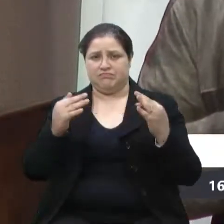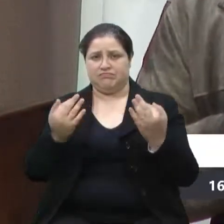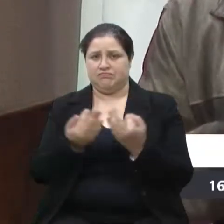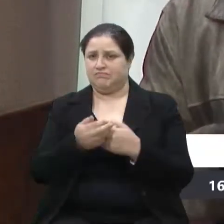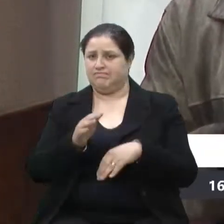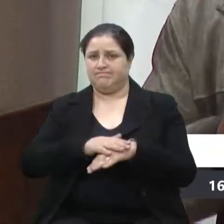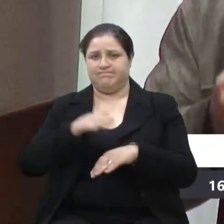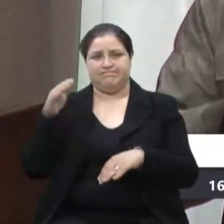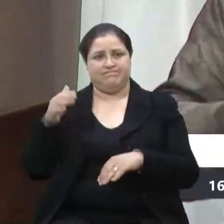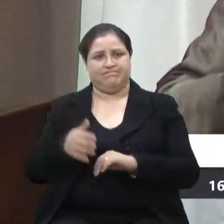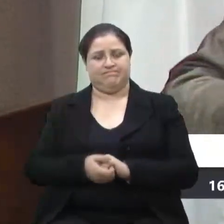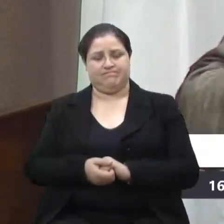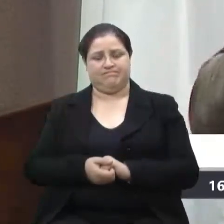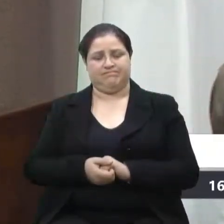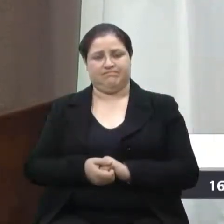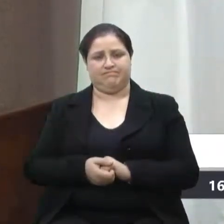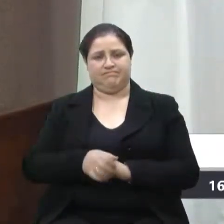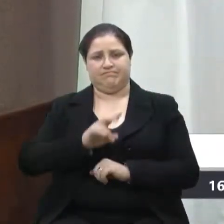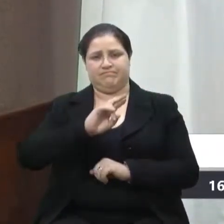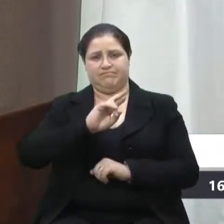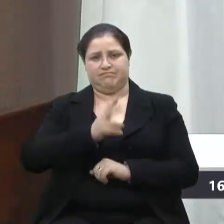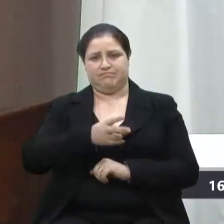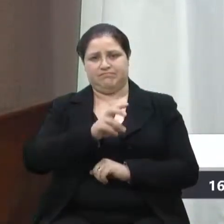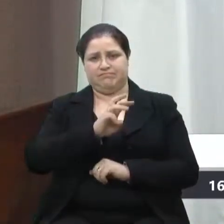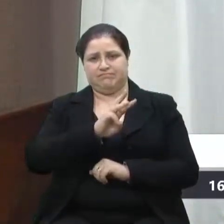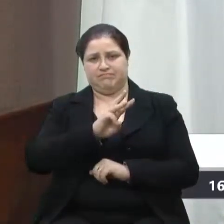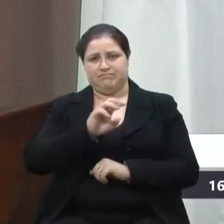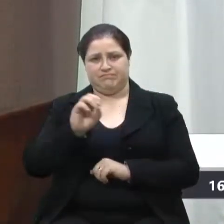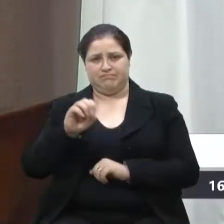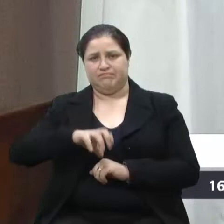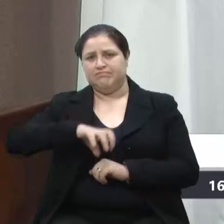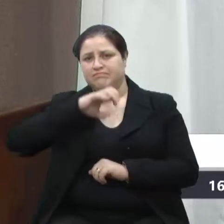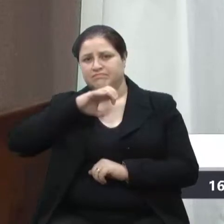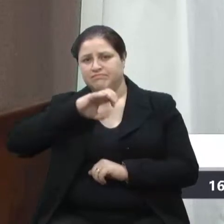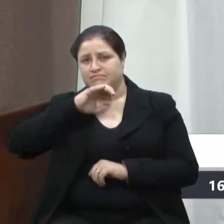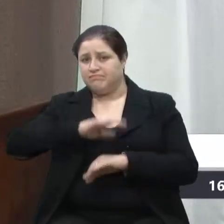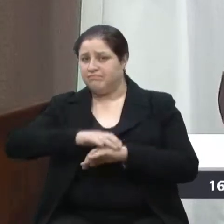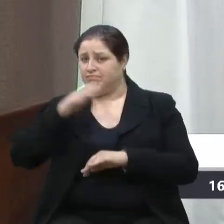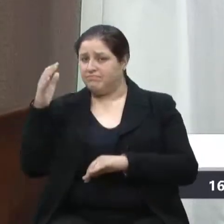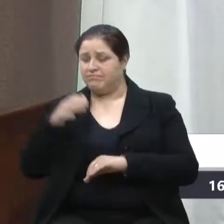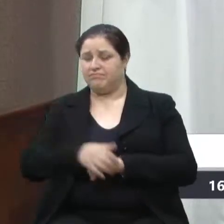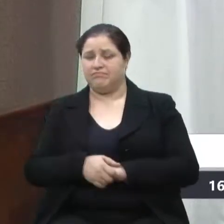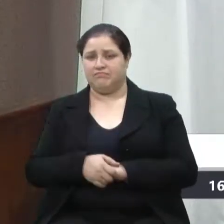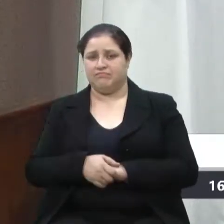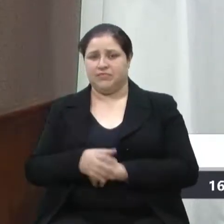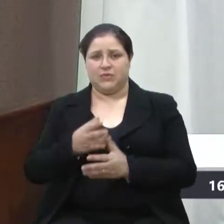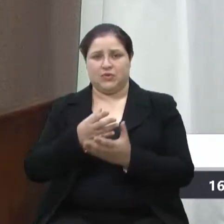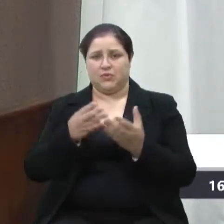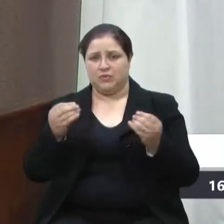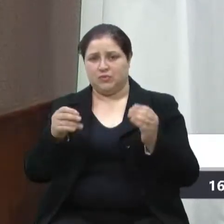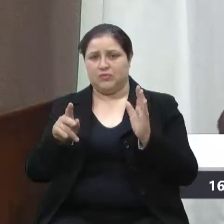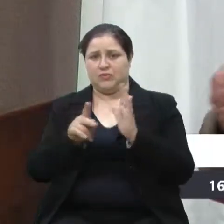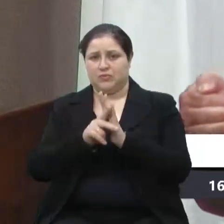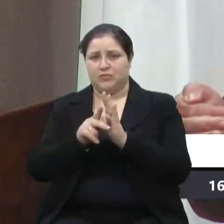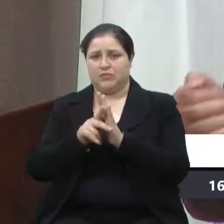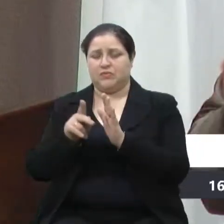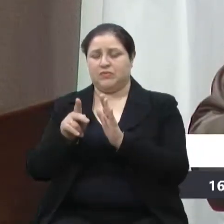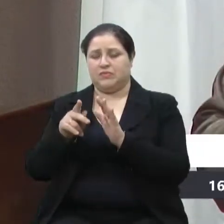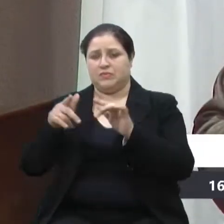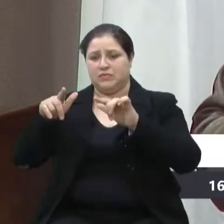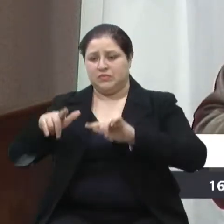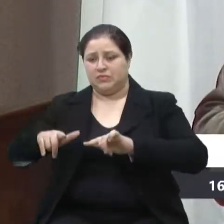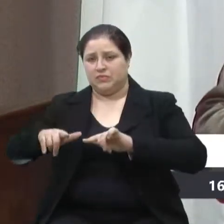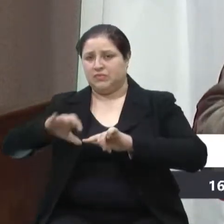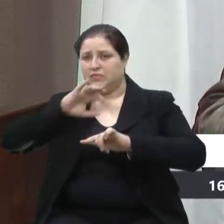mais de 2.300 lotes, muitos em áreas públicas, outros